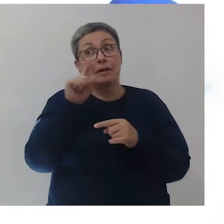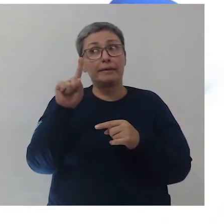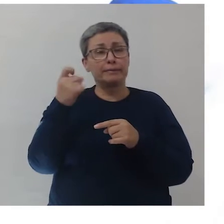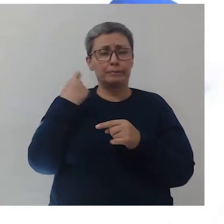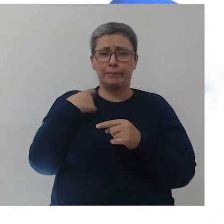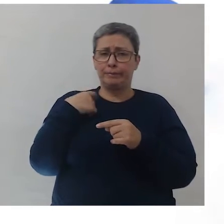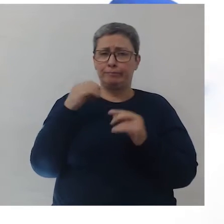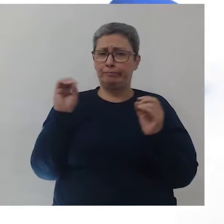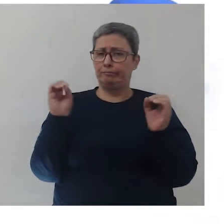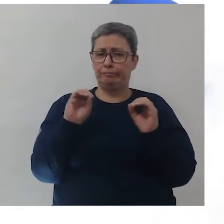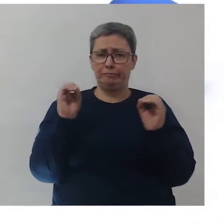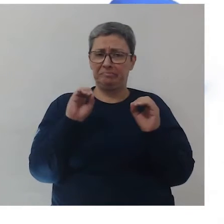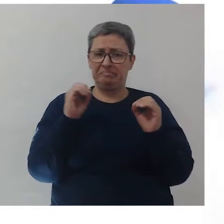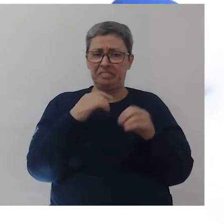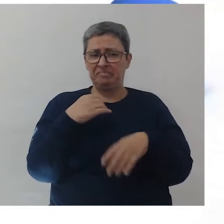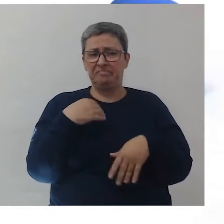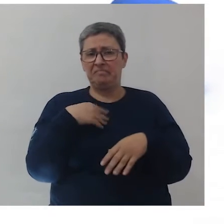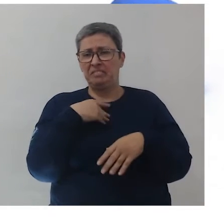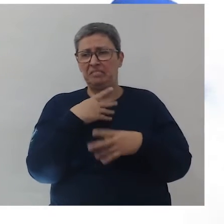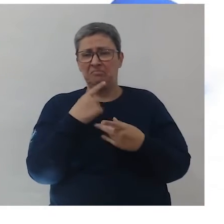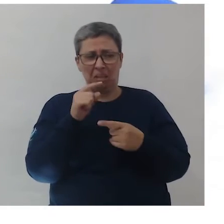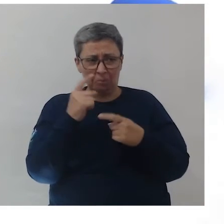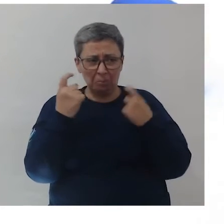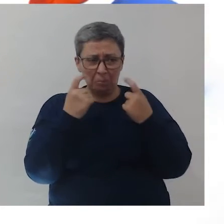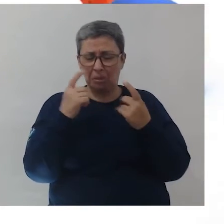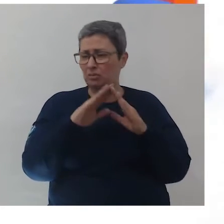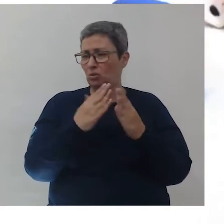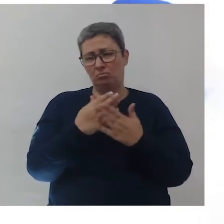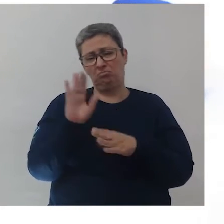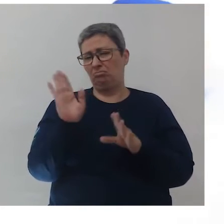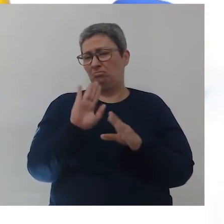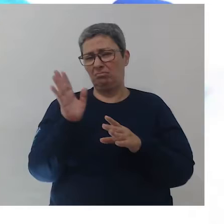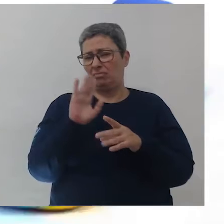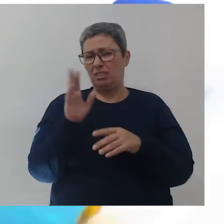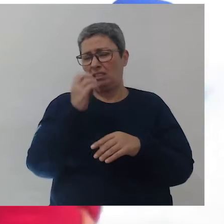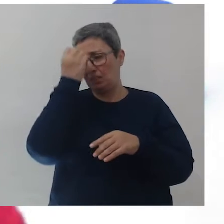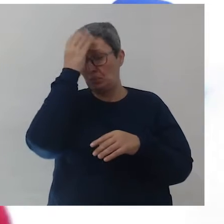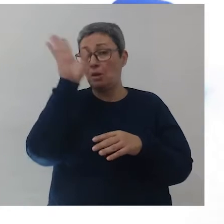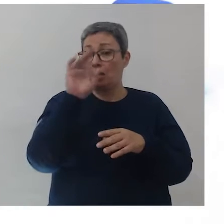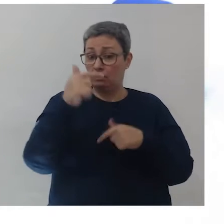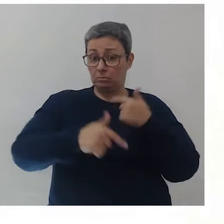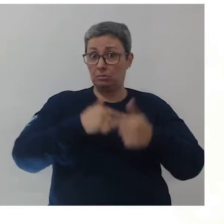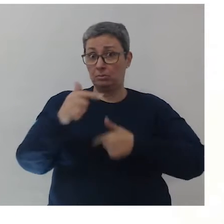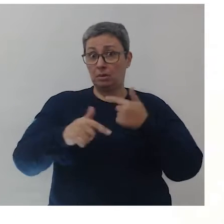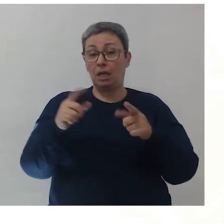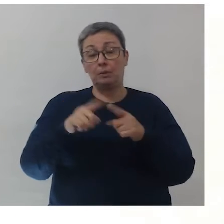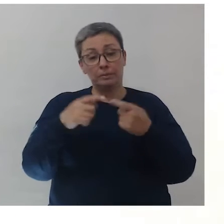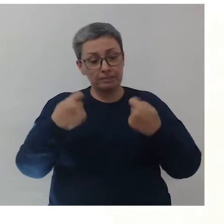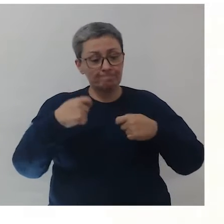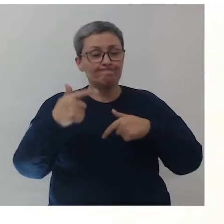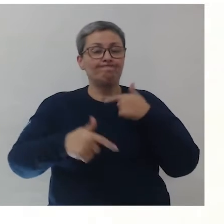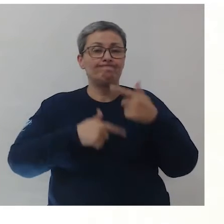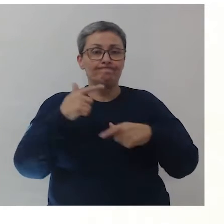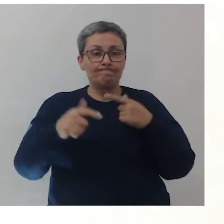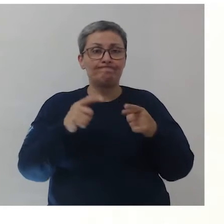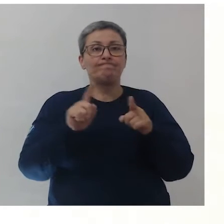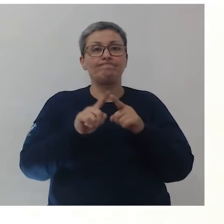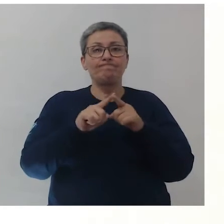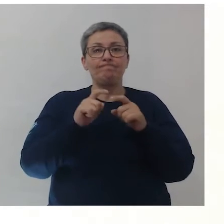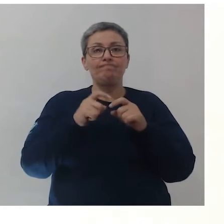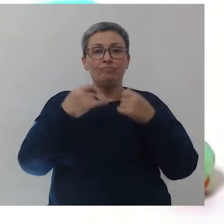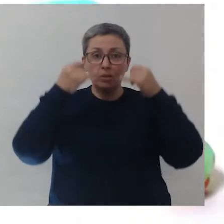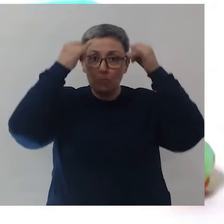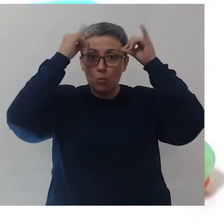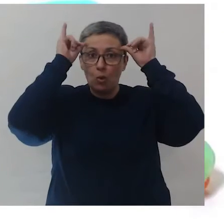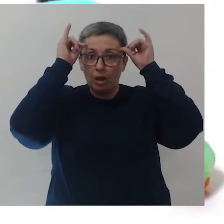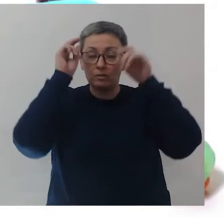antigamente, não importavam com a escola para a gente, né? Queriam saber do serviço, né? Eu tinha que trabalhar, eu fui trabalhar mexendo com